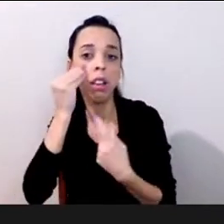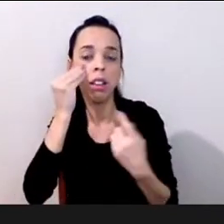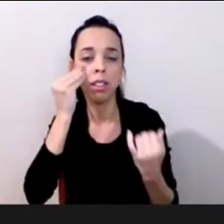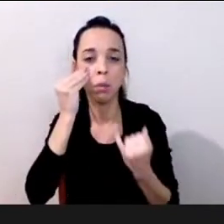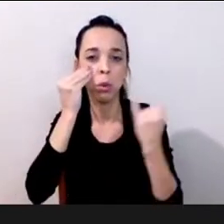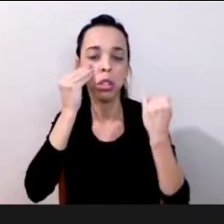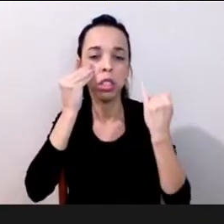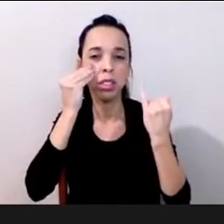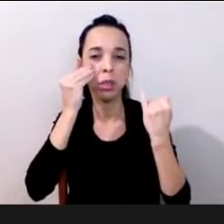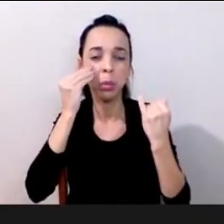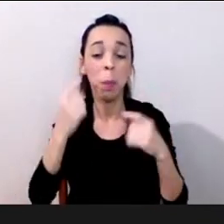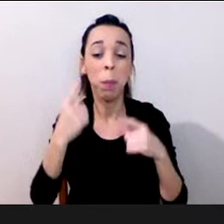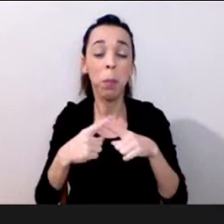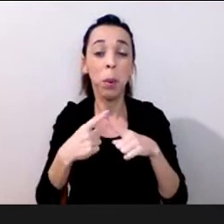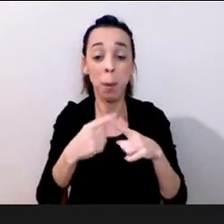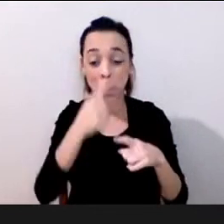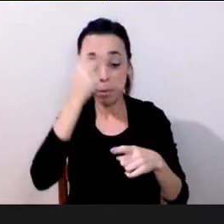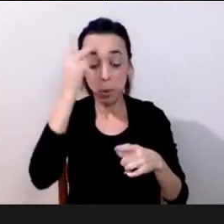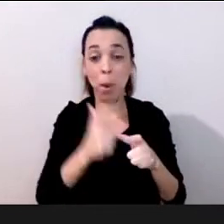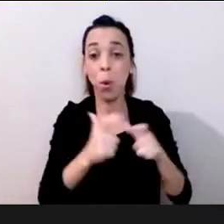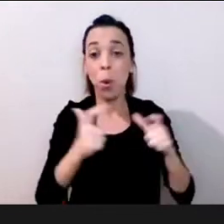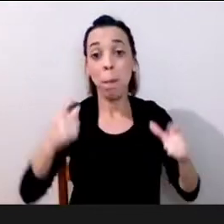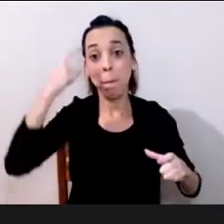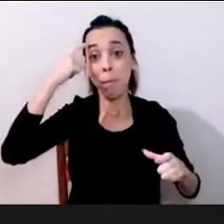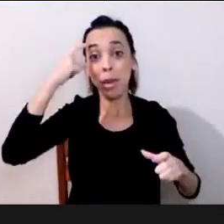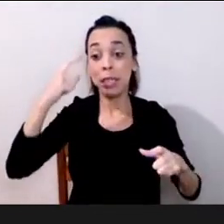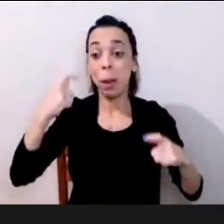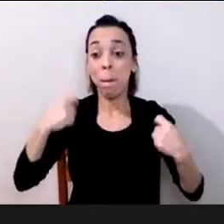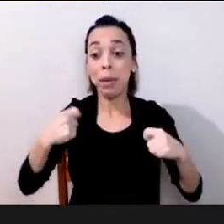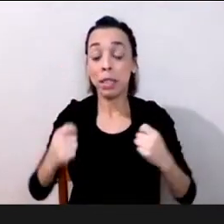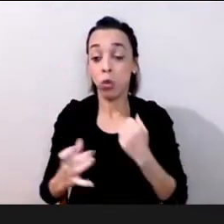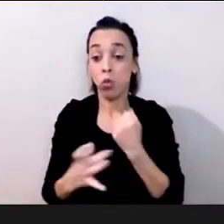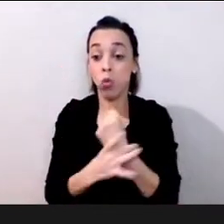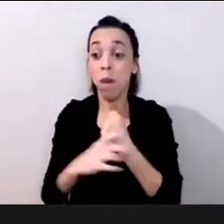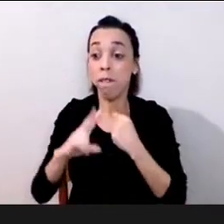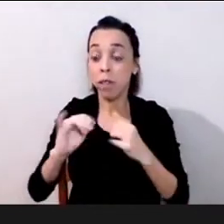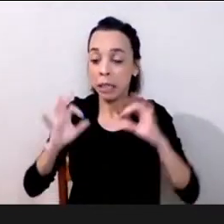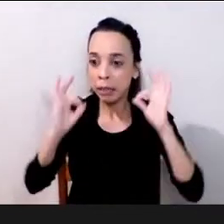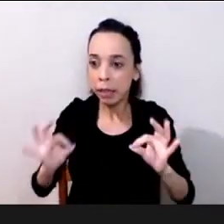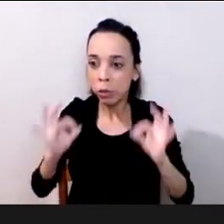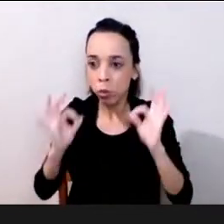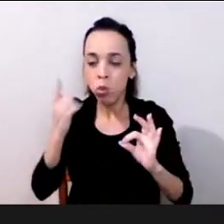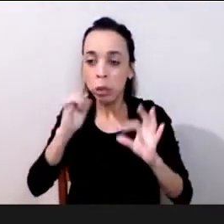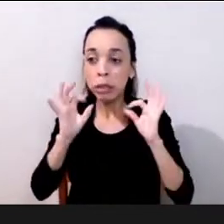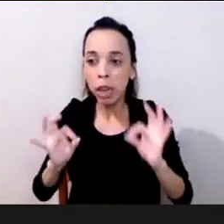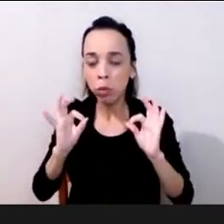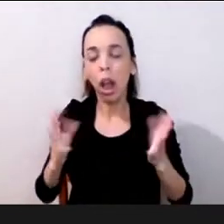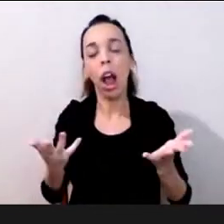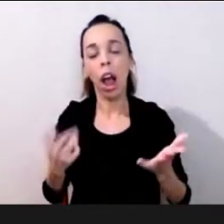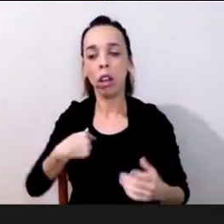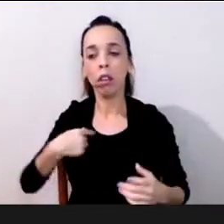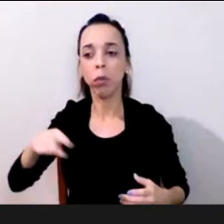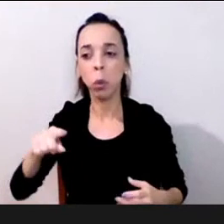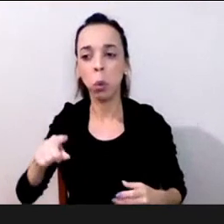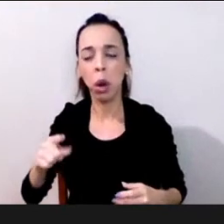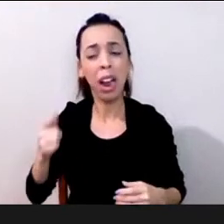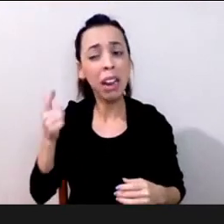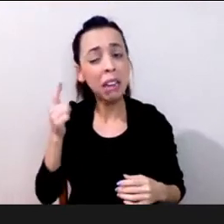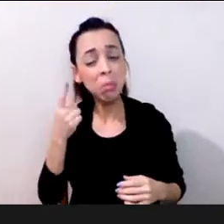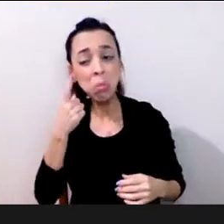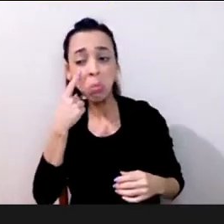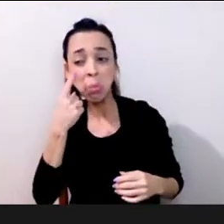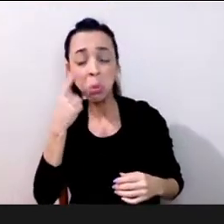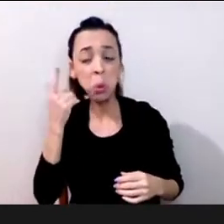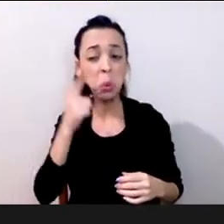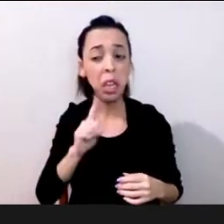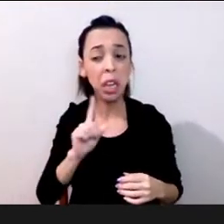que vai dar tudo certo e tudo está controlado num contexto incerto a gente não vai conseguir então é a gente conseguir se lançar ao risco né